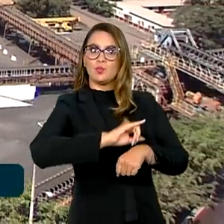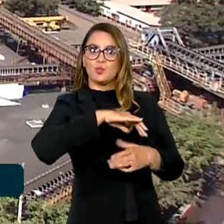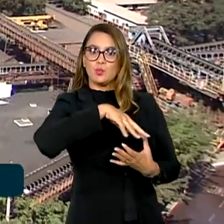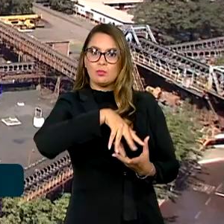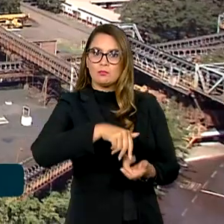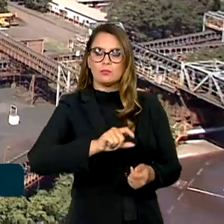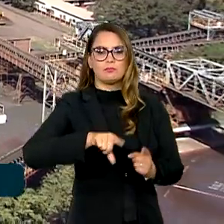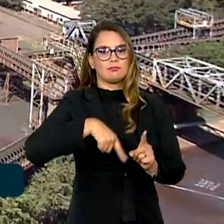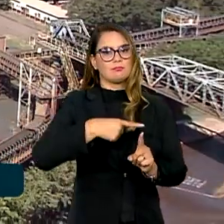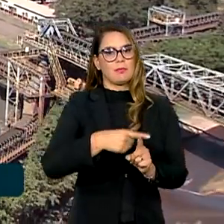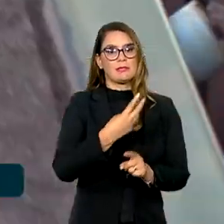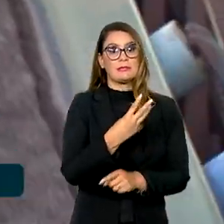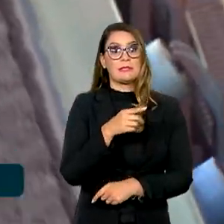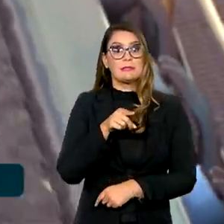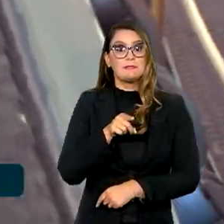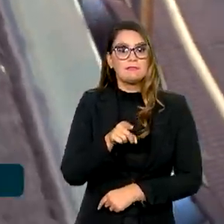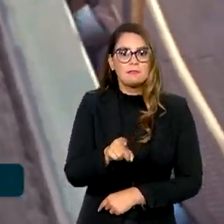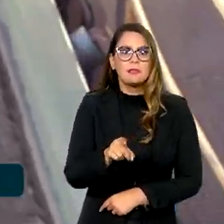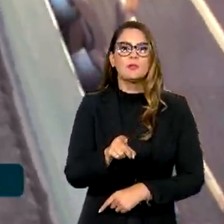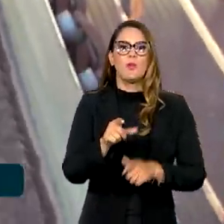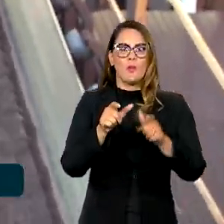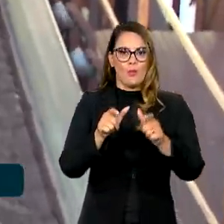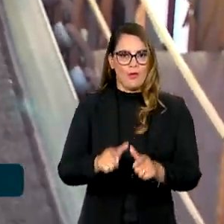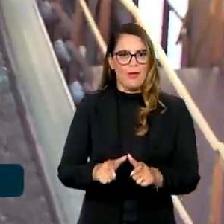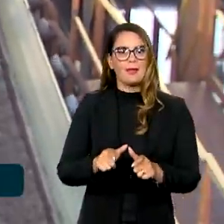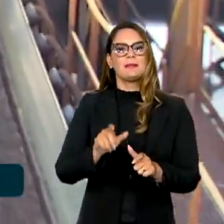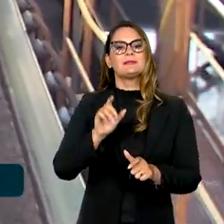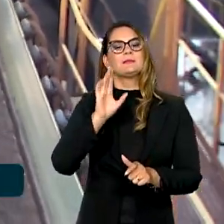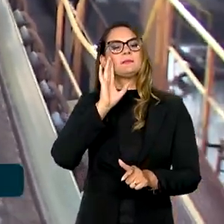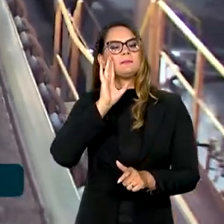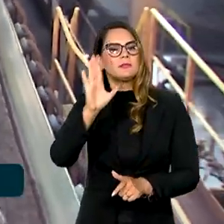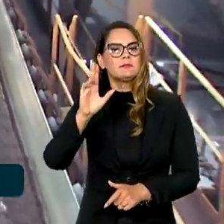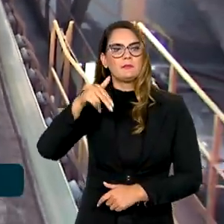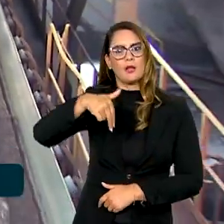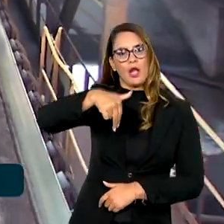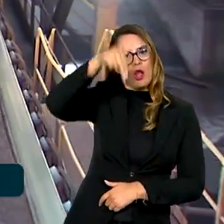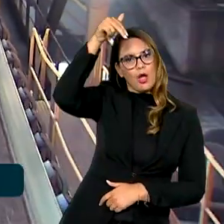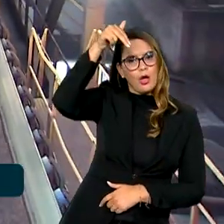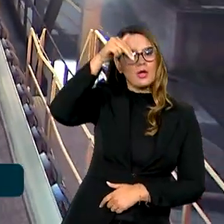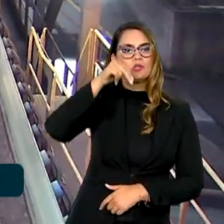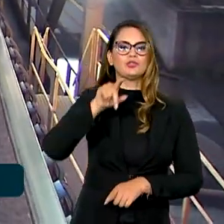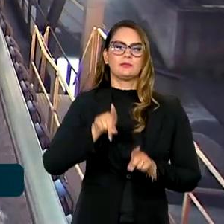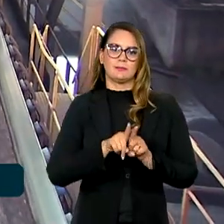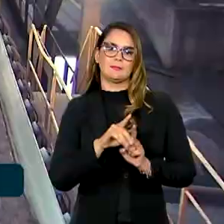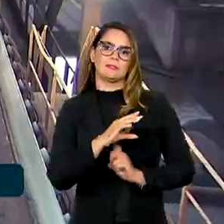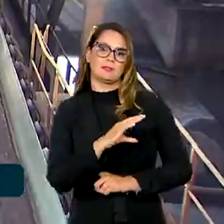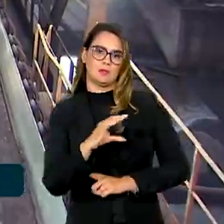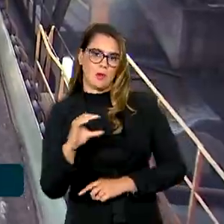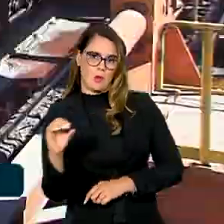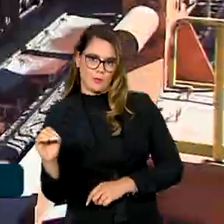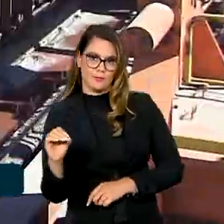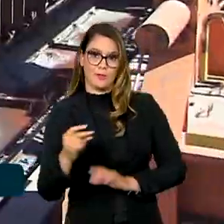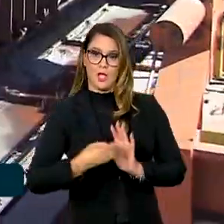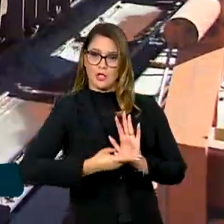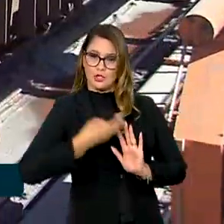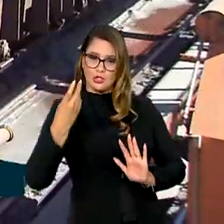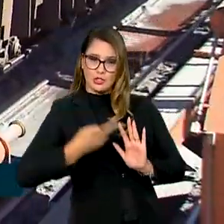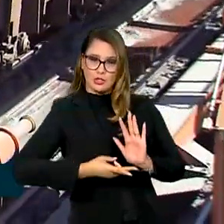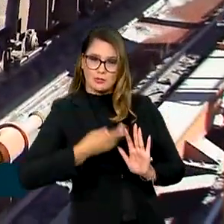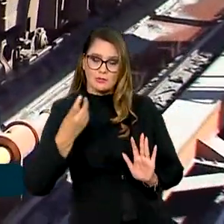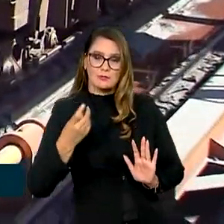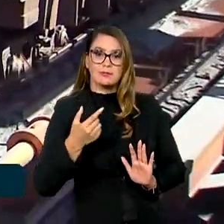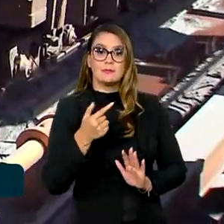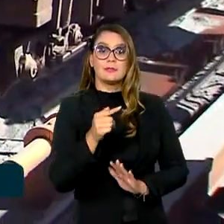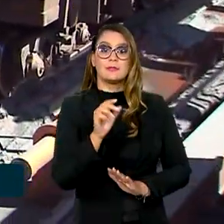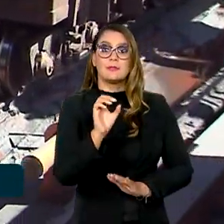mais de 3 mil minas, especialmente nas regiões Norte e Centro-Oeste, e extrai 70